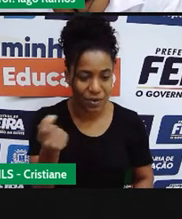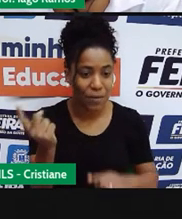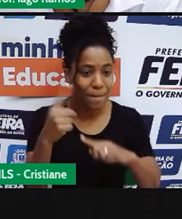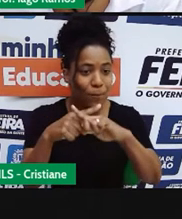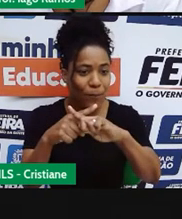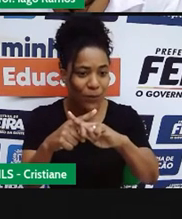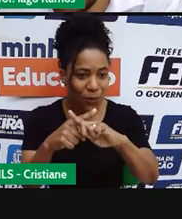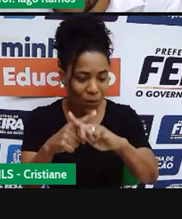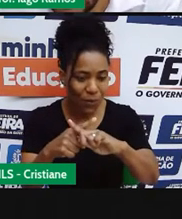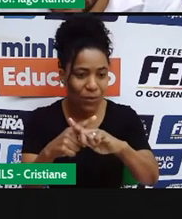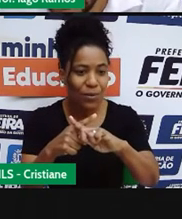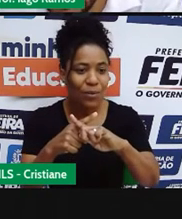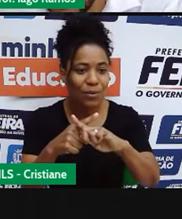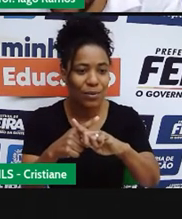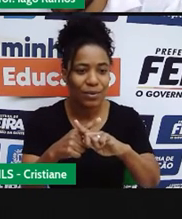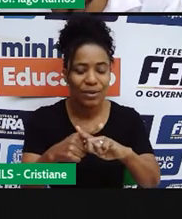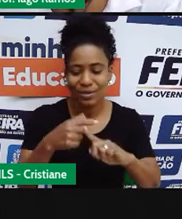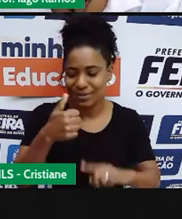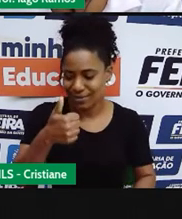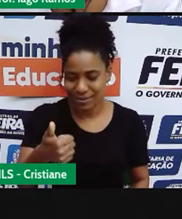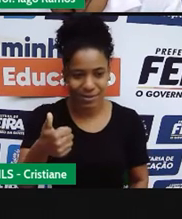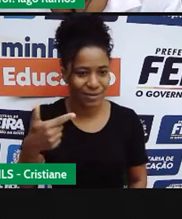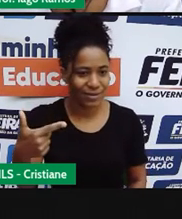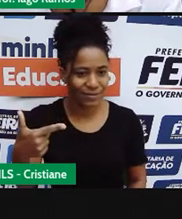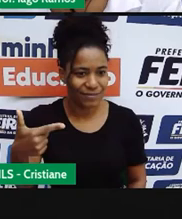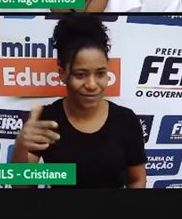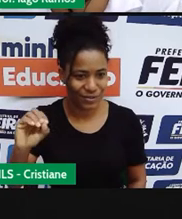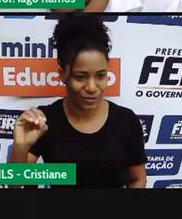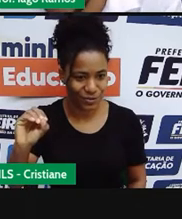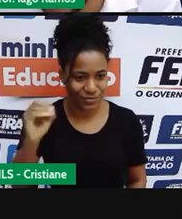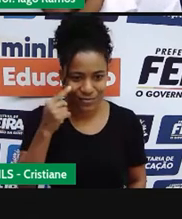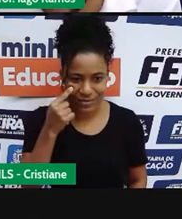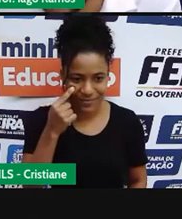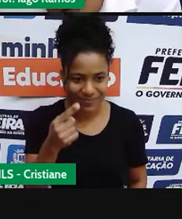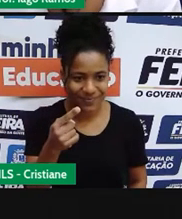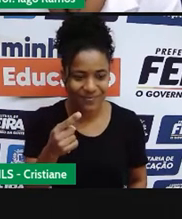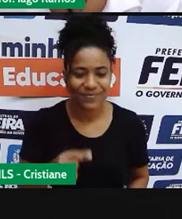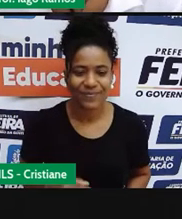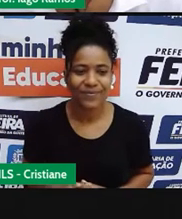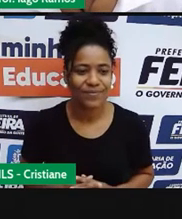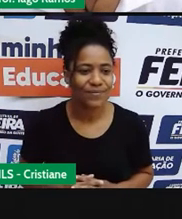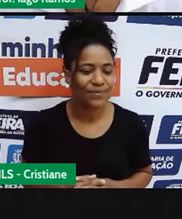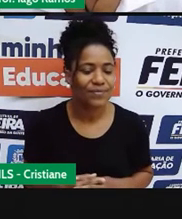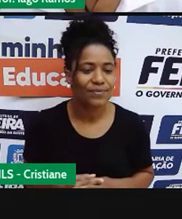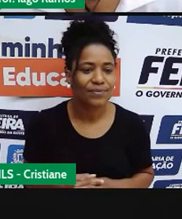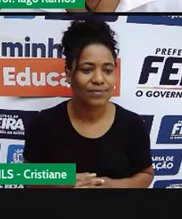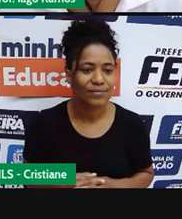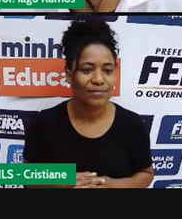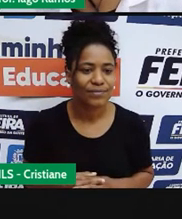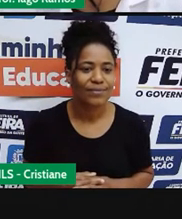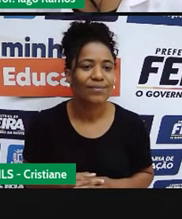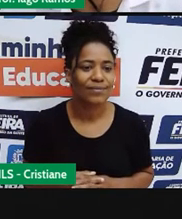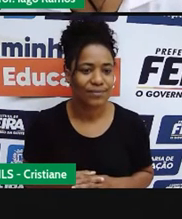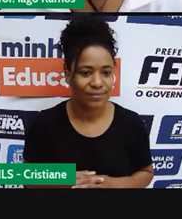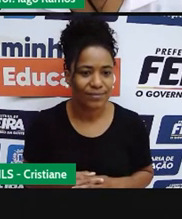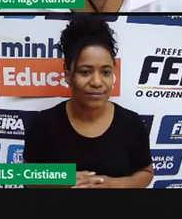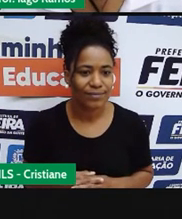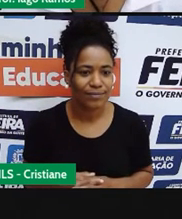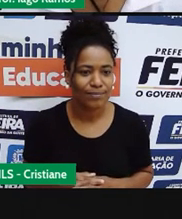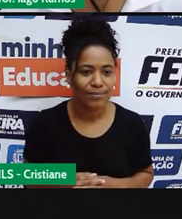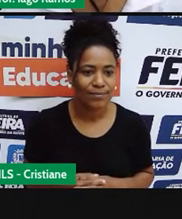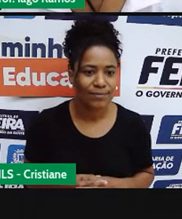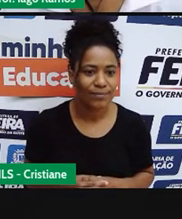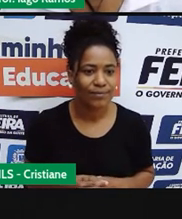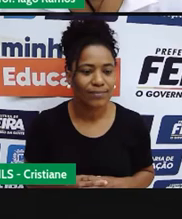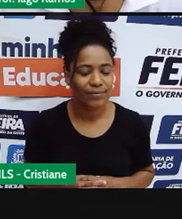multiplicado por 120, tá? Então, como